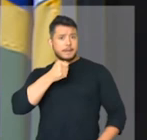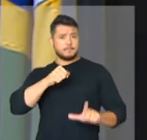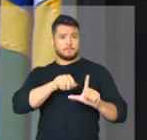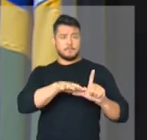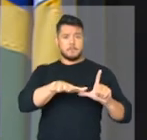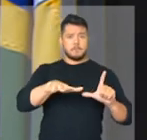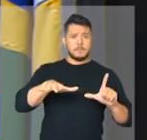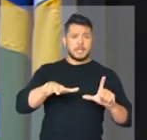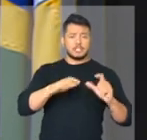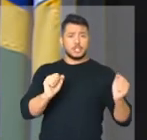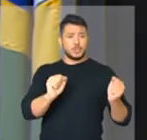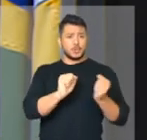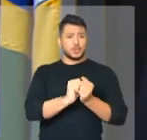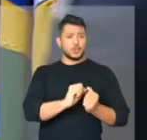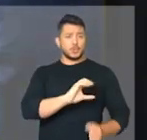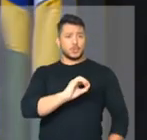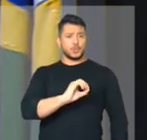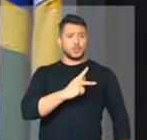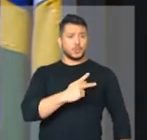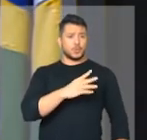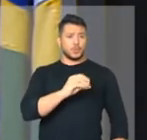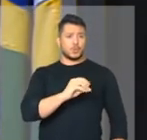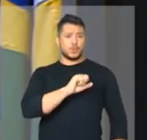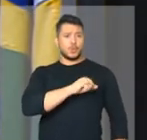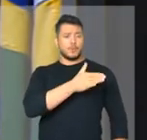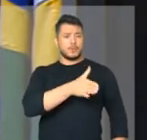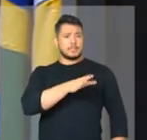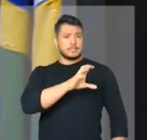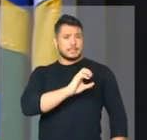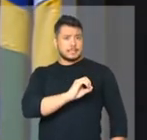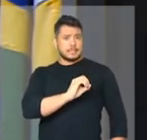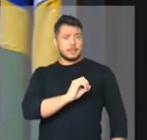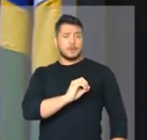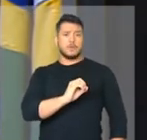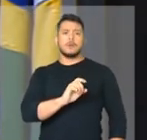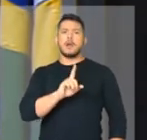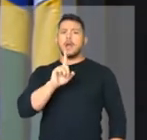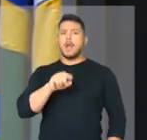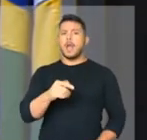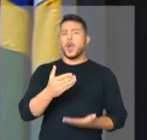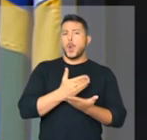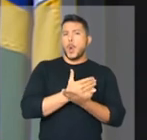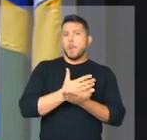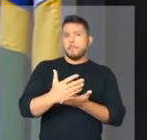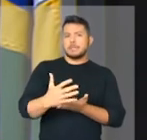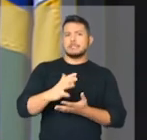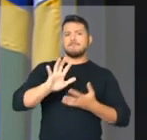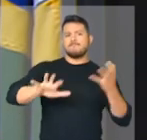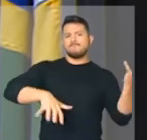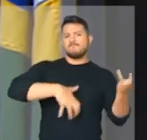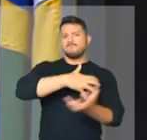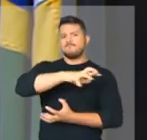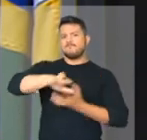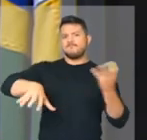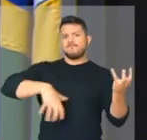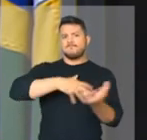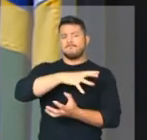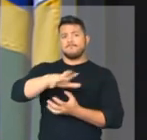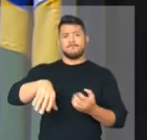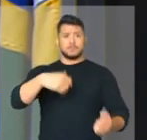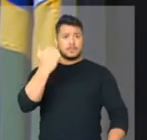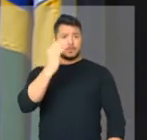oposição e ambos fazendo agentes do caos no Brasil, criando